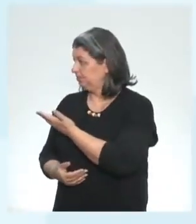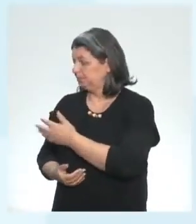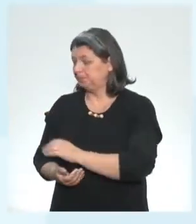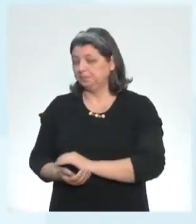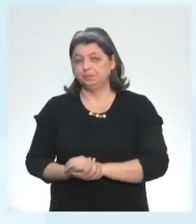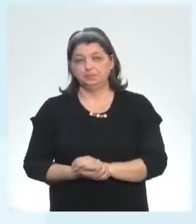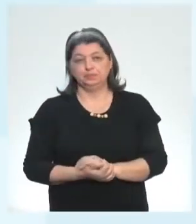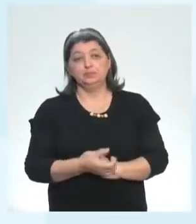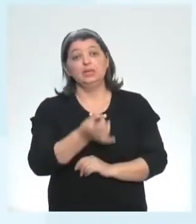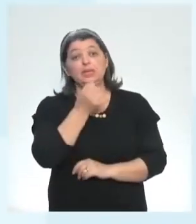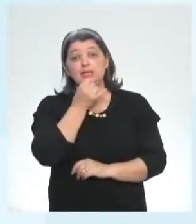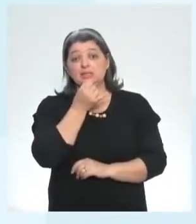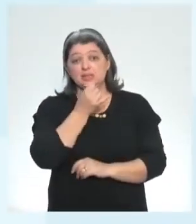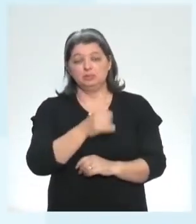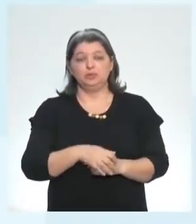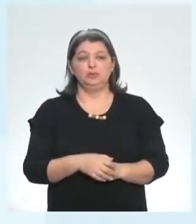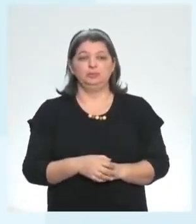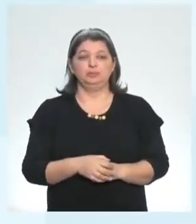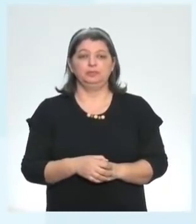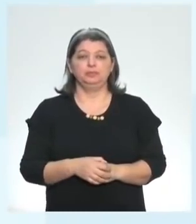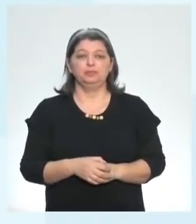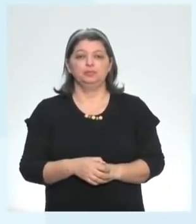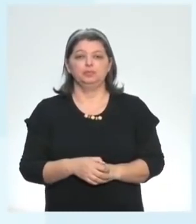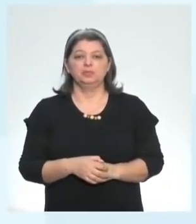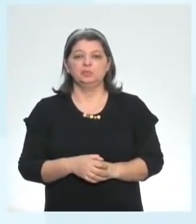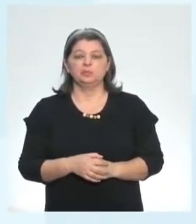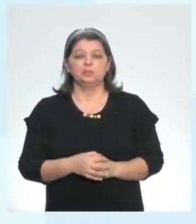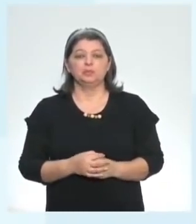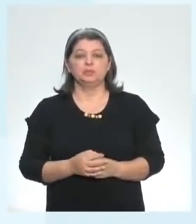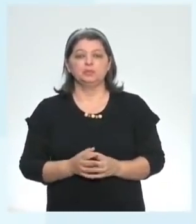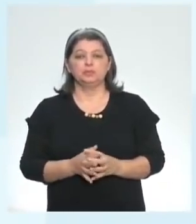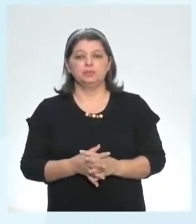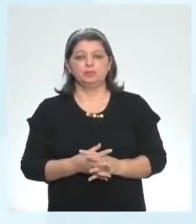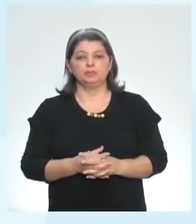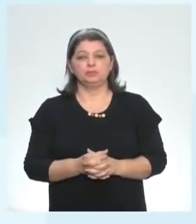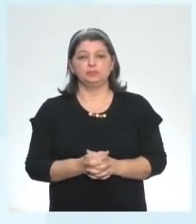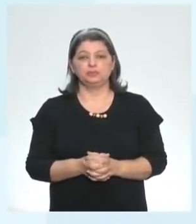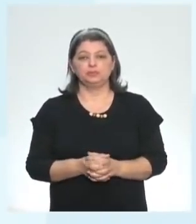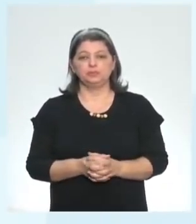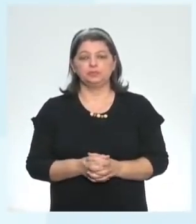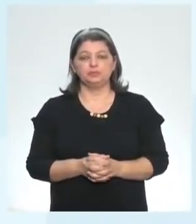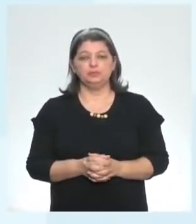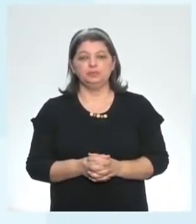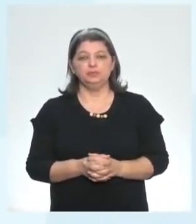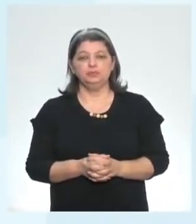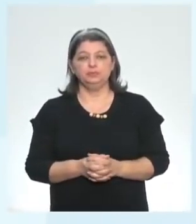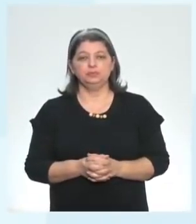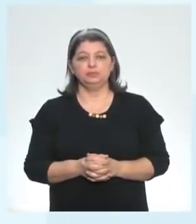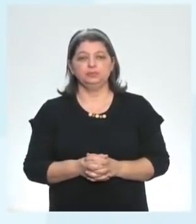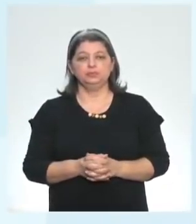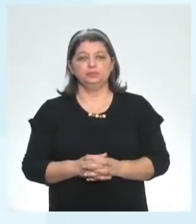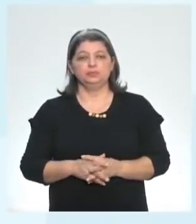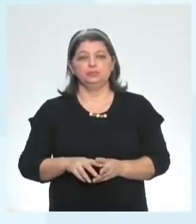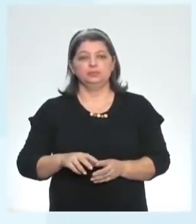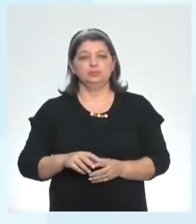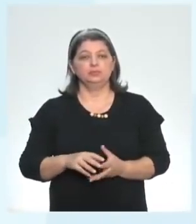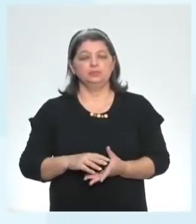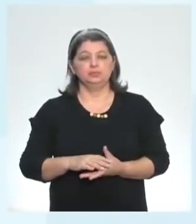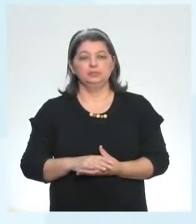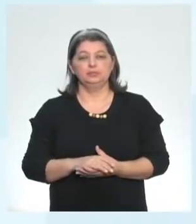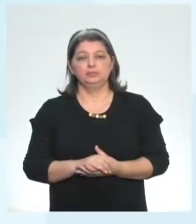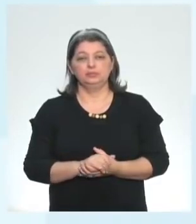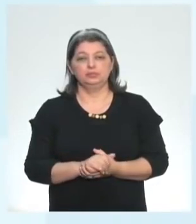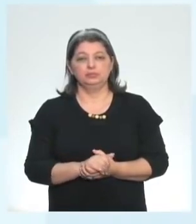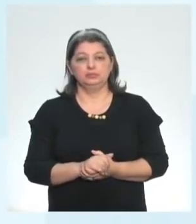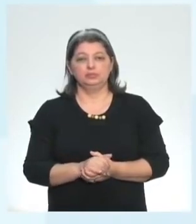esse exemplo I will prepare a costume for a play next month ok will prepare a